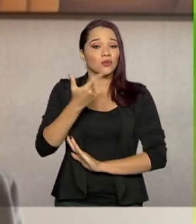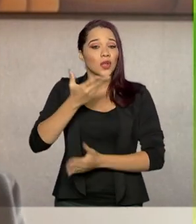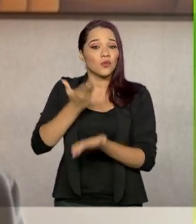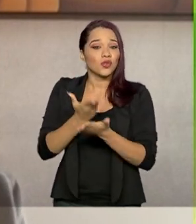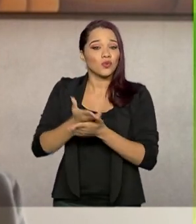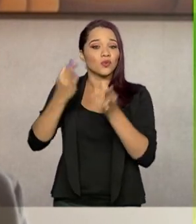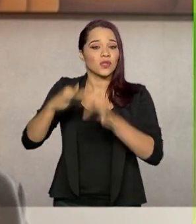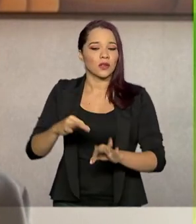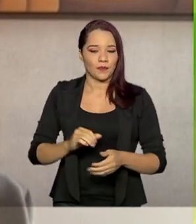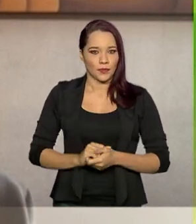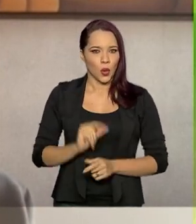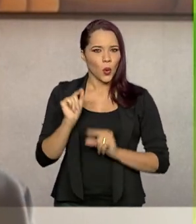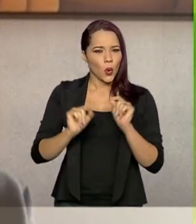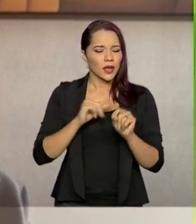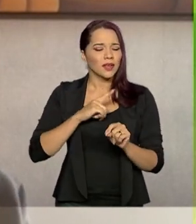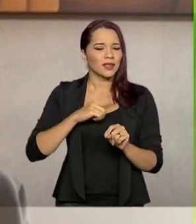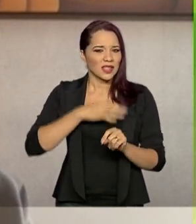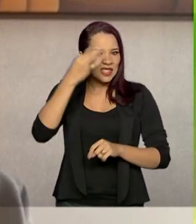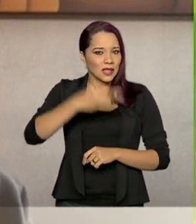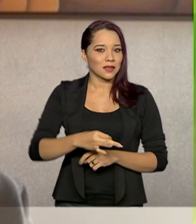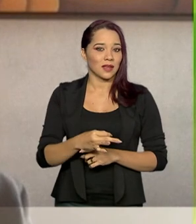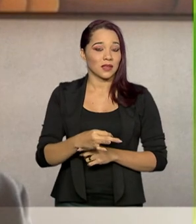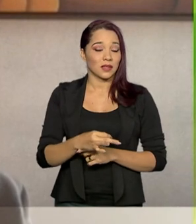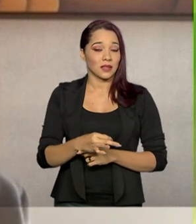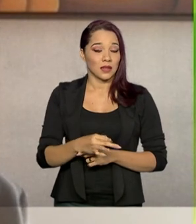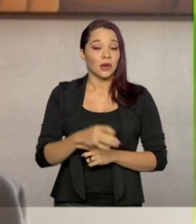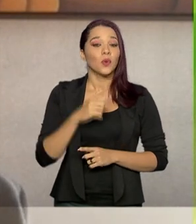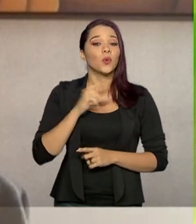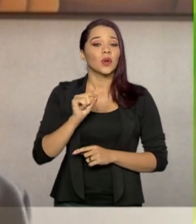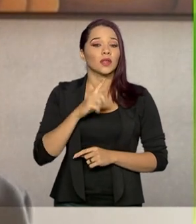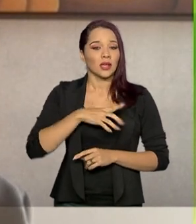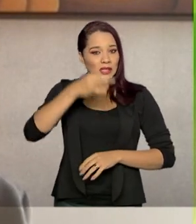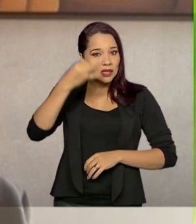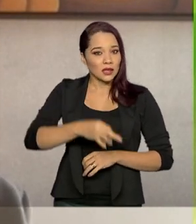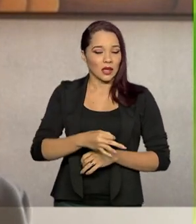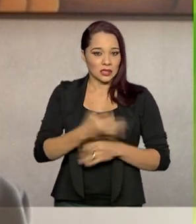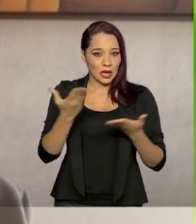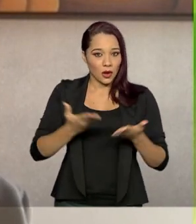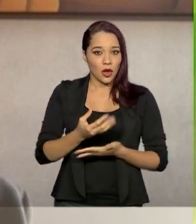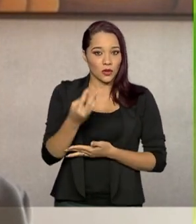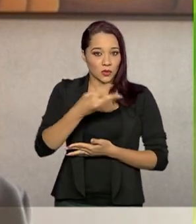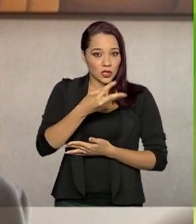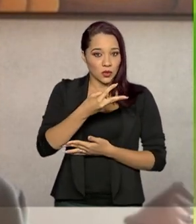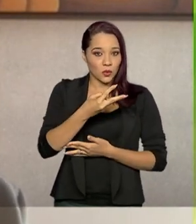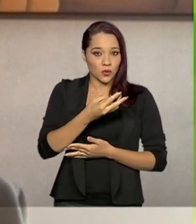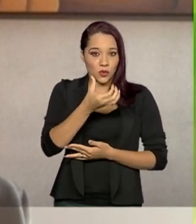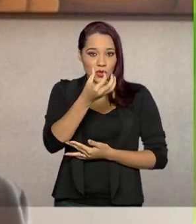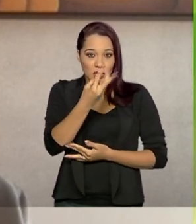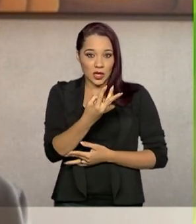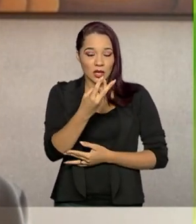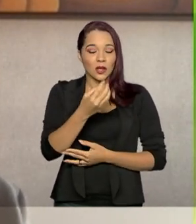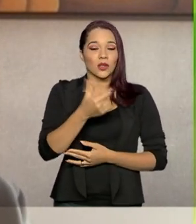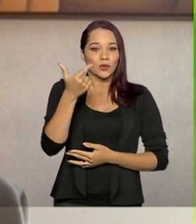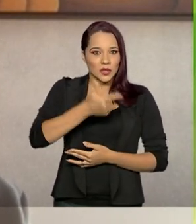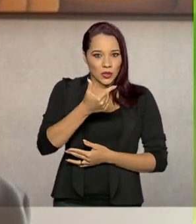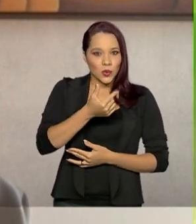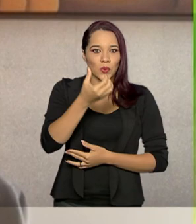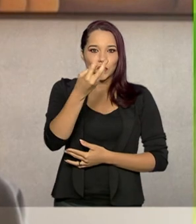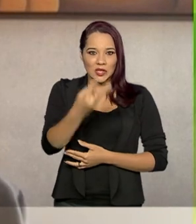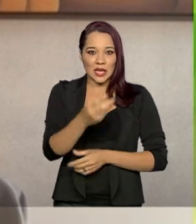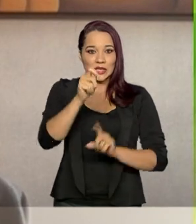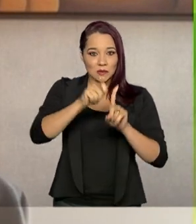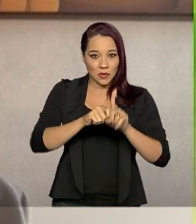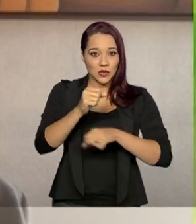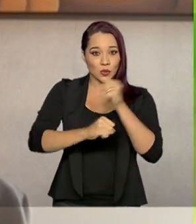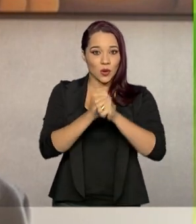O que a gente tem de concreto? O que nós temos de concreto é que agora, no segundo trimestre do ano, a gente teve a maior queda histórica do PIB,